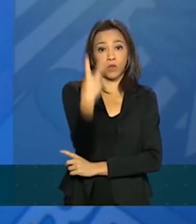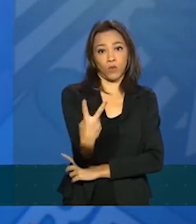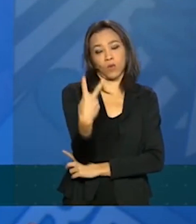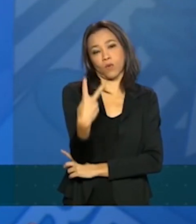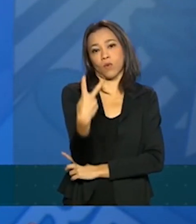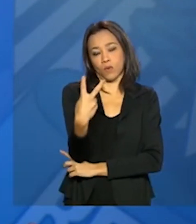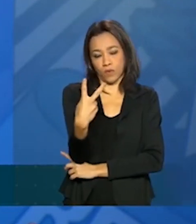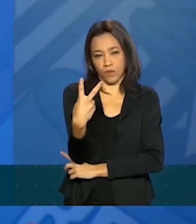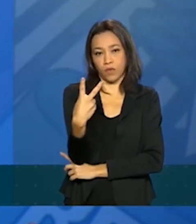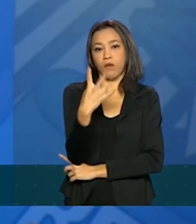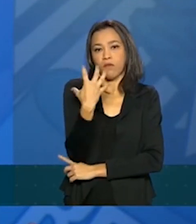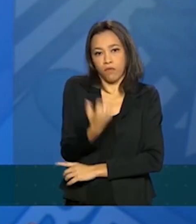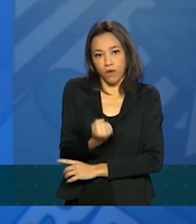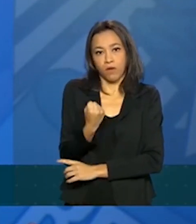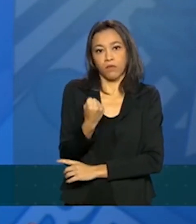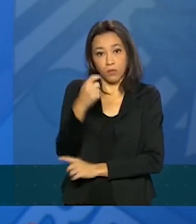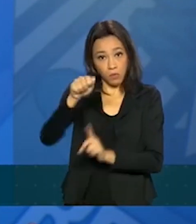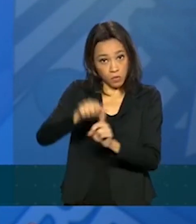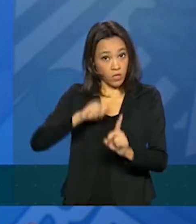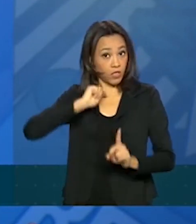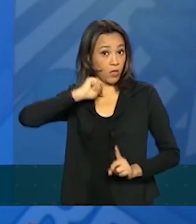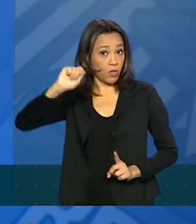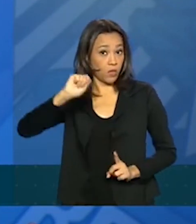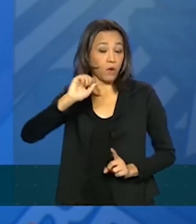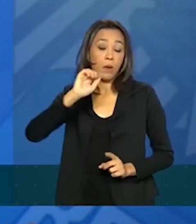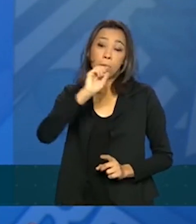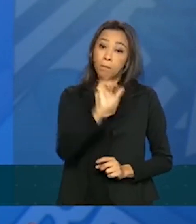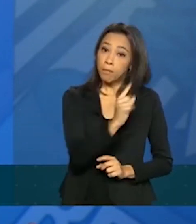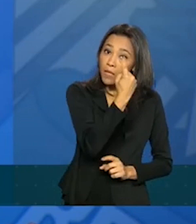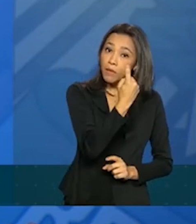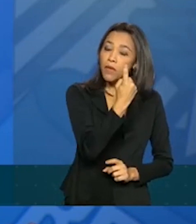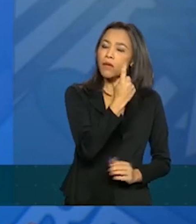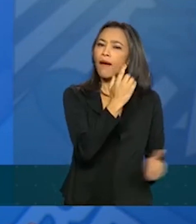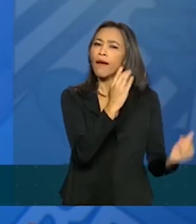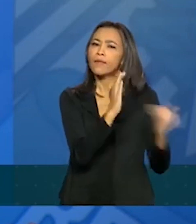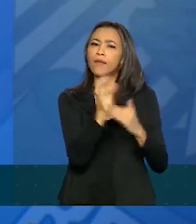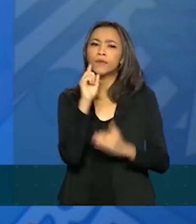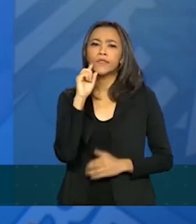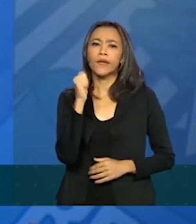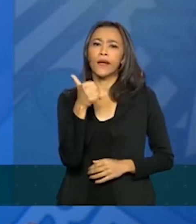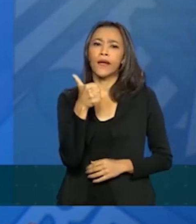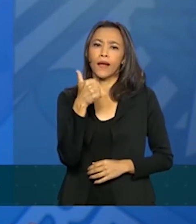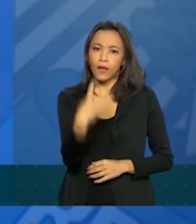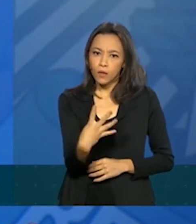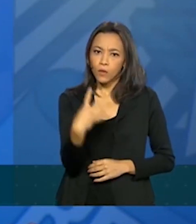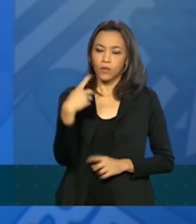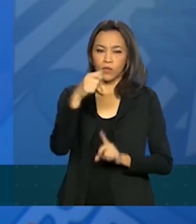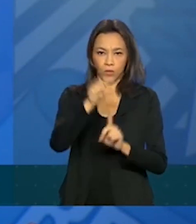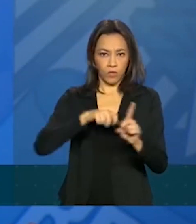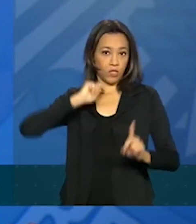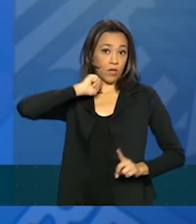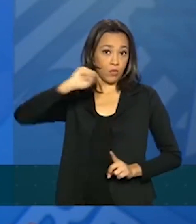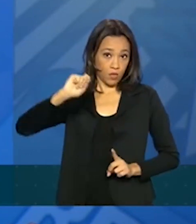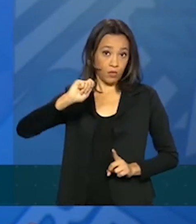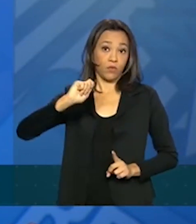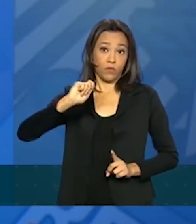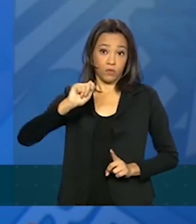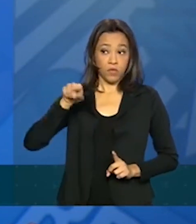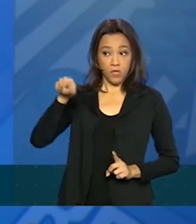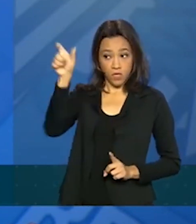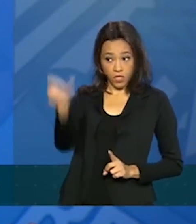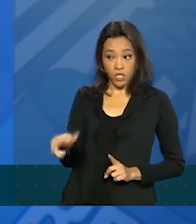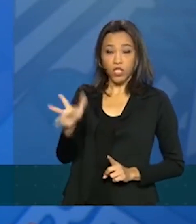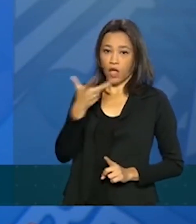Nós iremos pagar o primeiro até o dia 14 de abril, provavelmente, como o ministro Onix